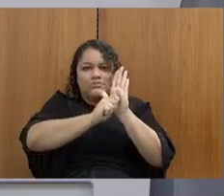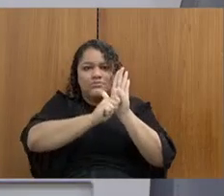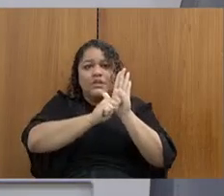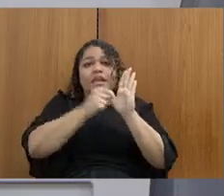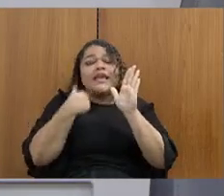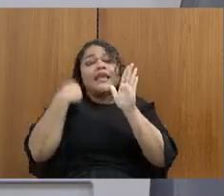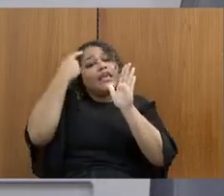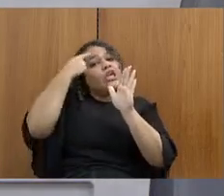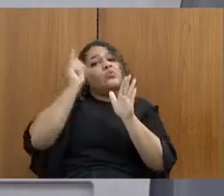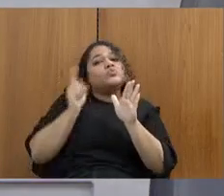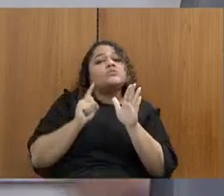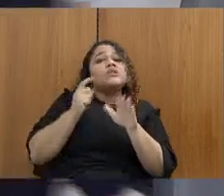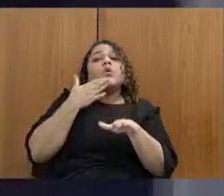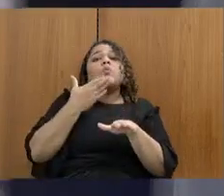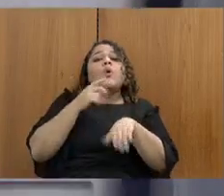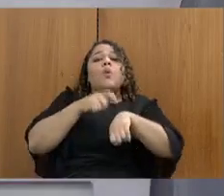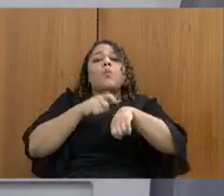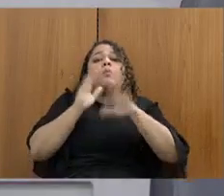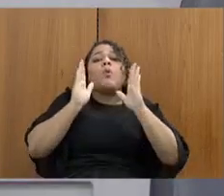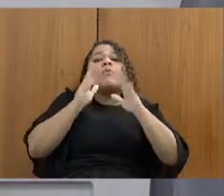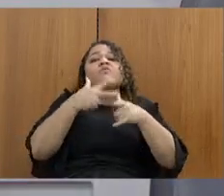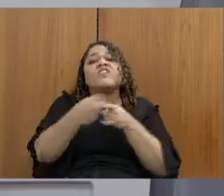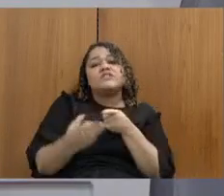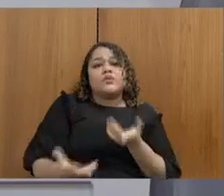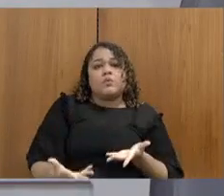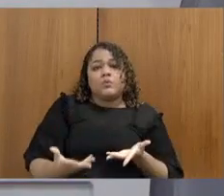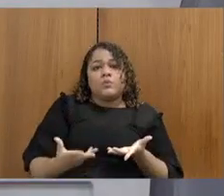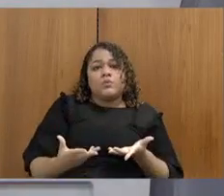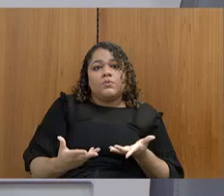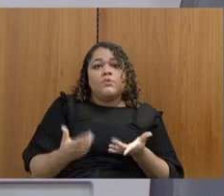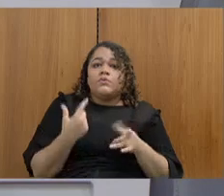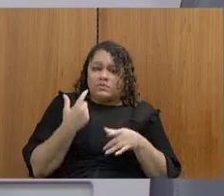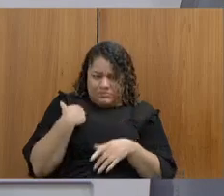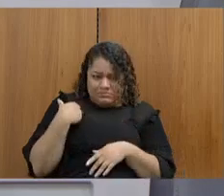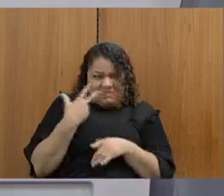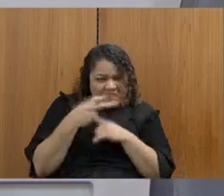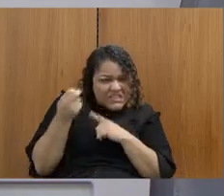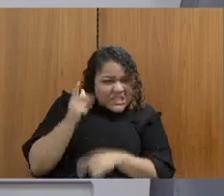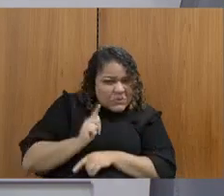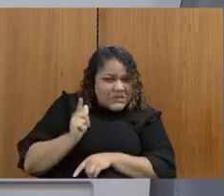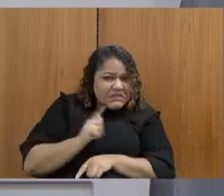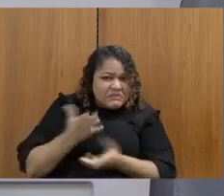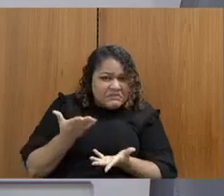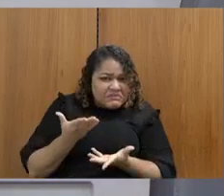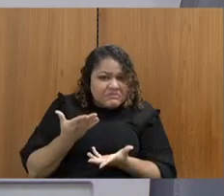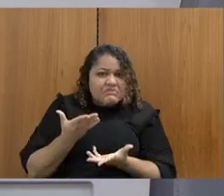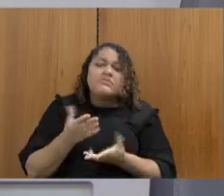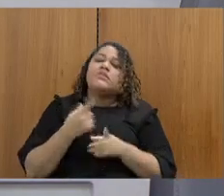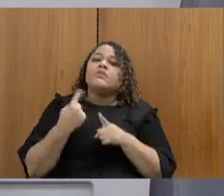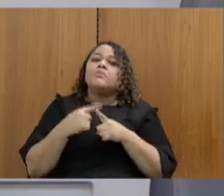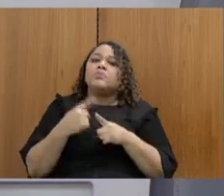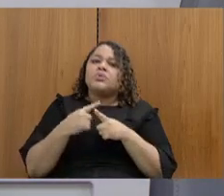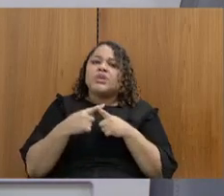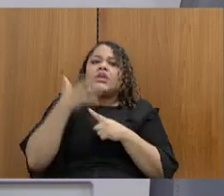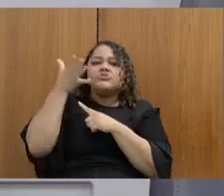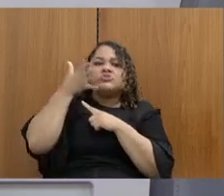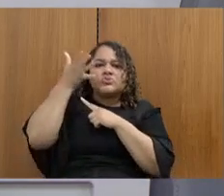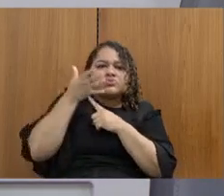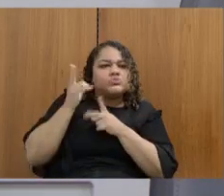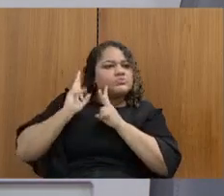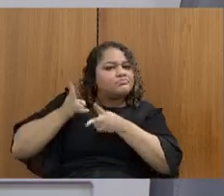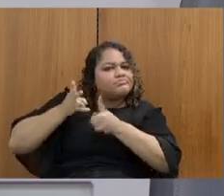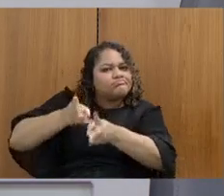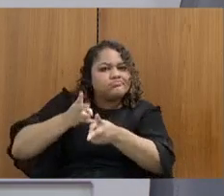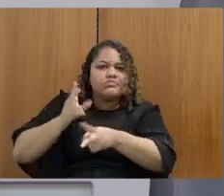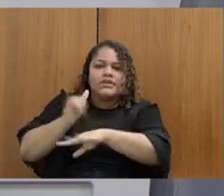vencemos, se é que em algum momento nós vencemos. O que eu percebo é que a gente faz o mesmo discurso e adota as mesmas medidas, os